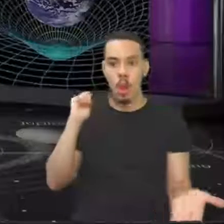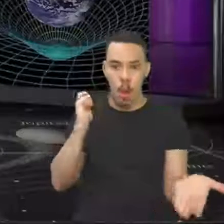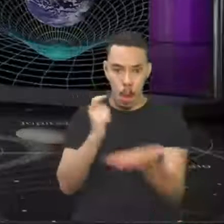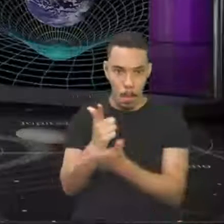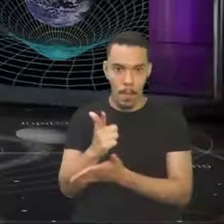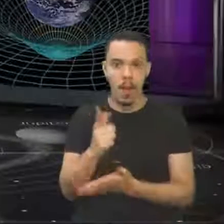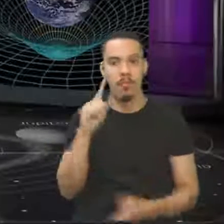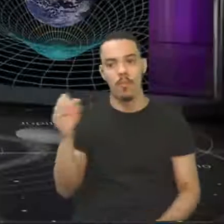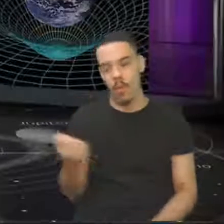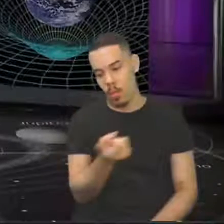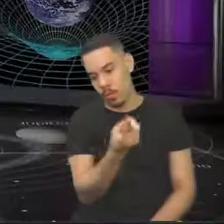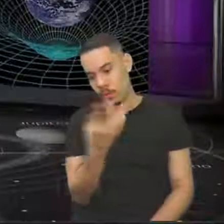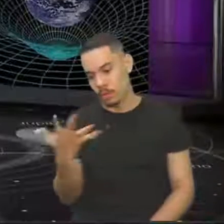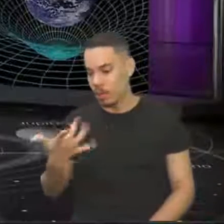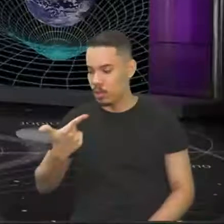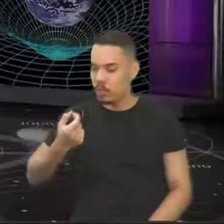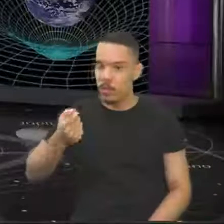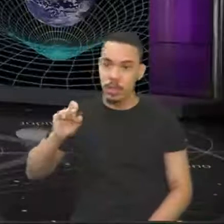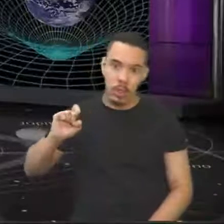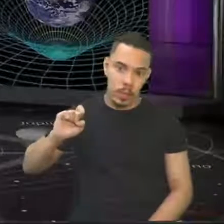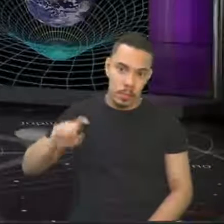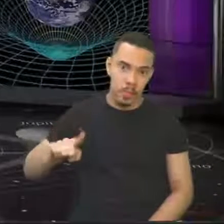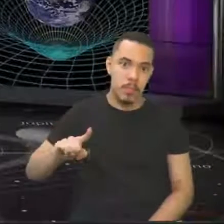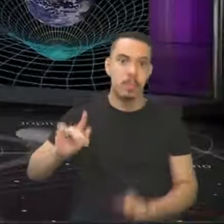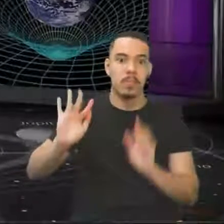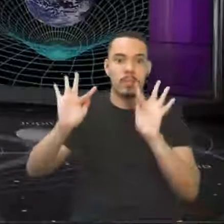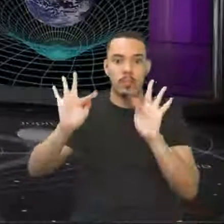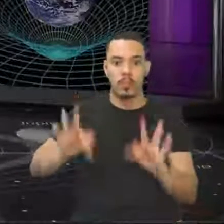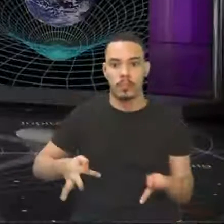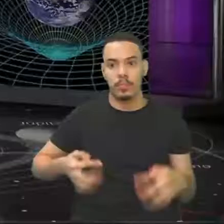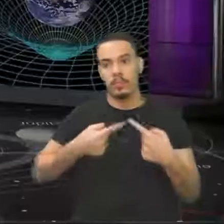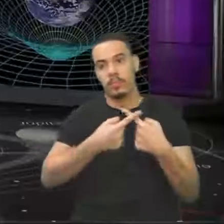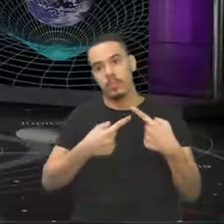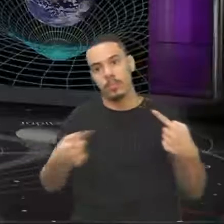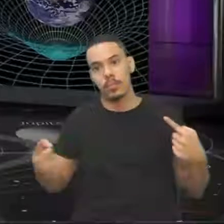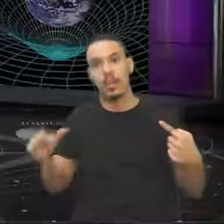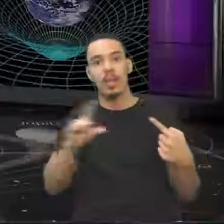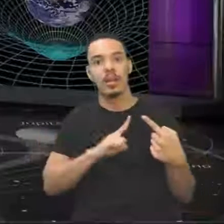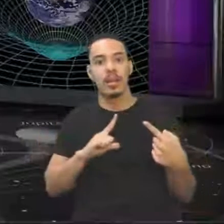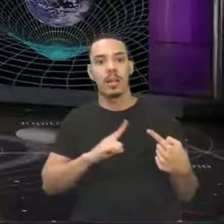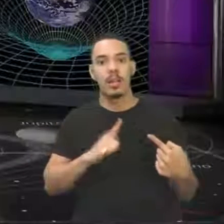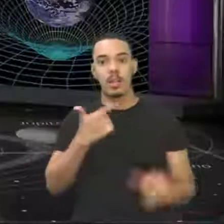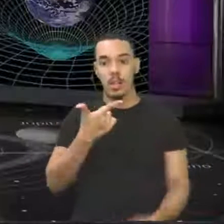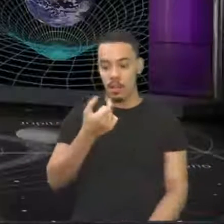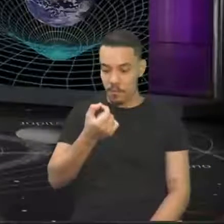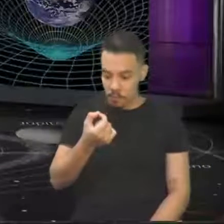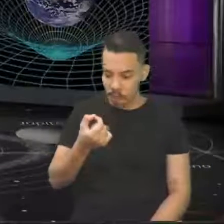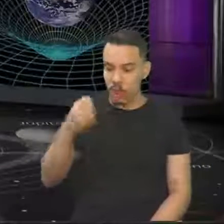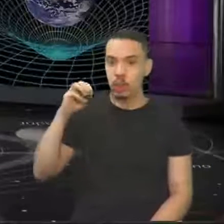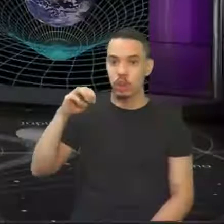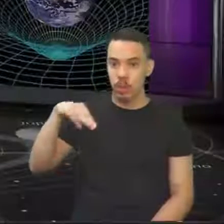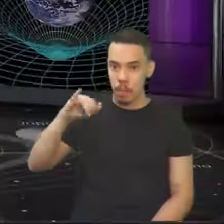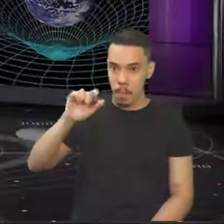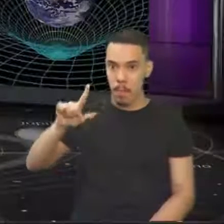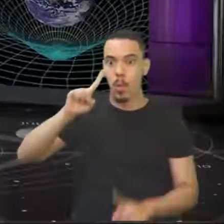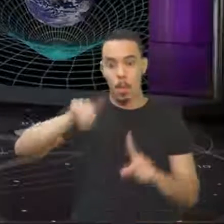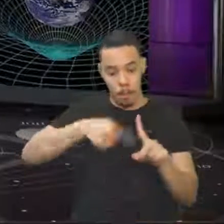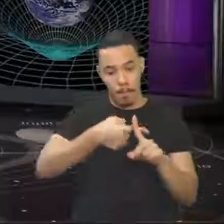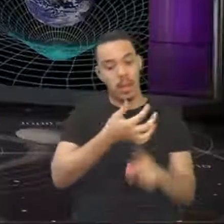uma quantidade, 20 mil, no final da semana ele tinha 20 mil mais 600 litros, tá?